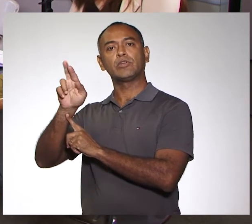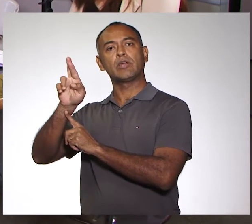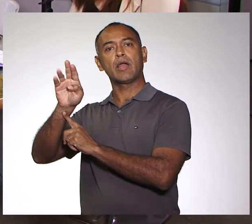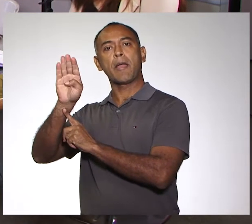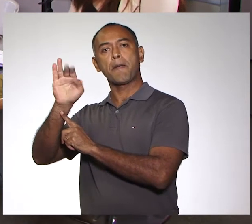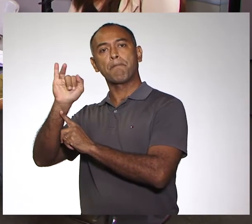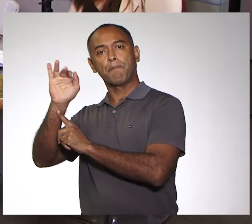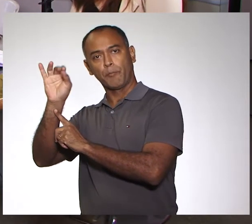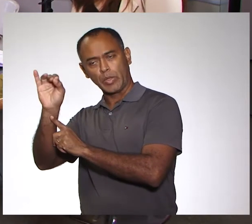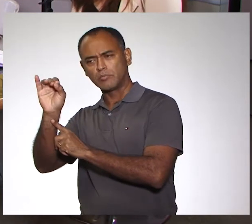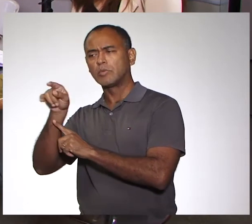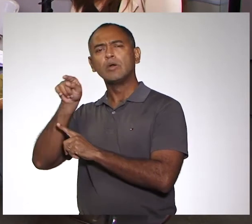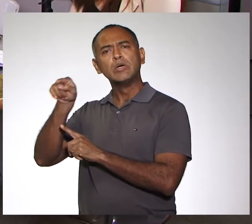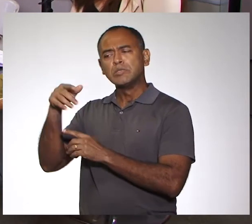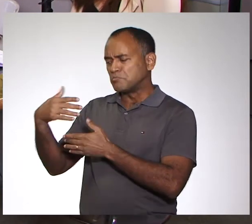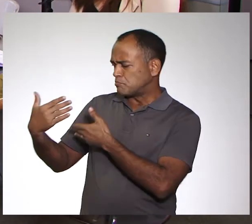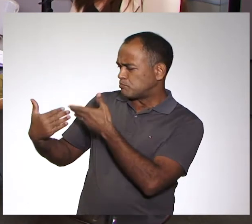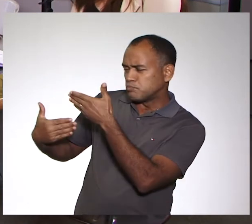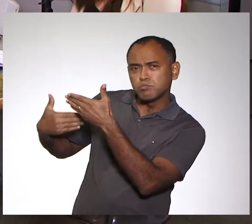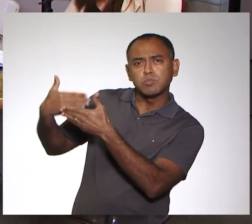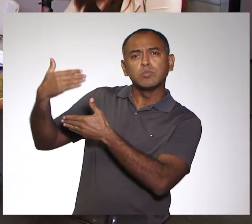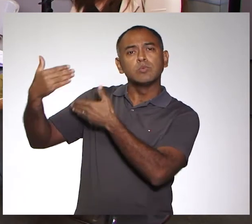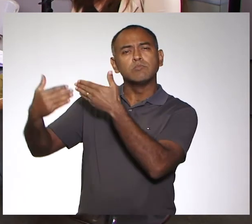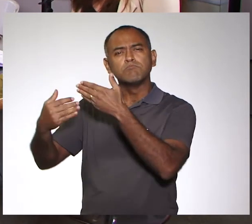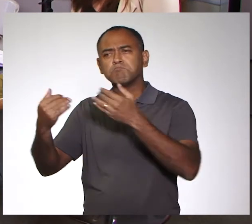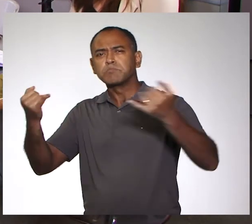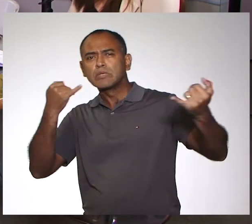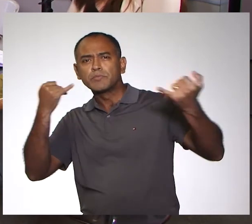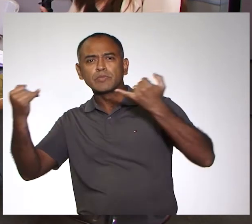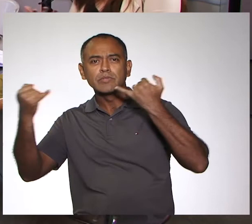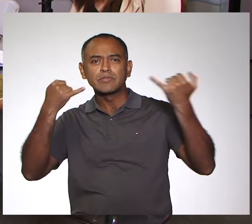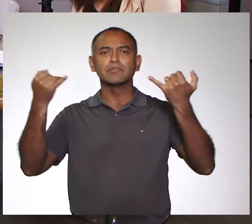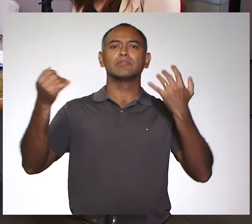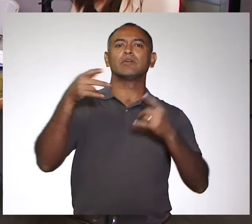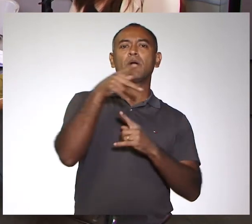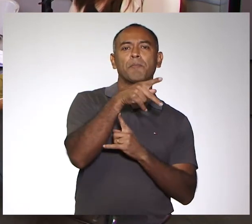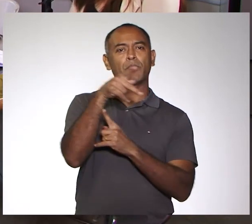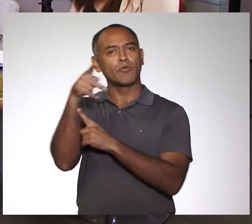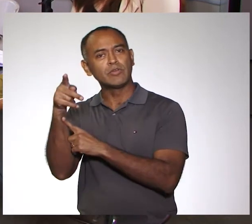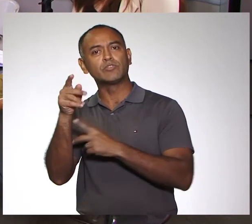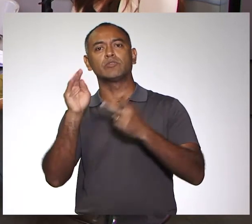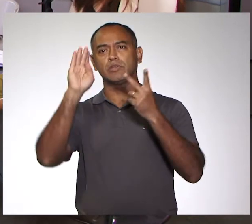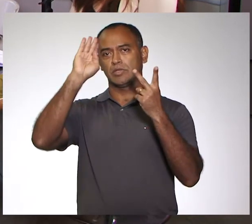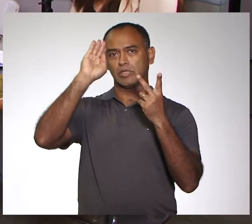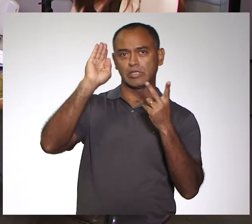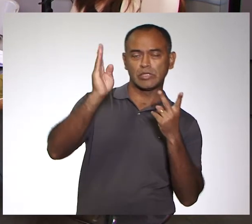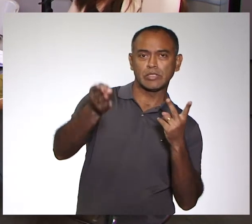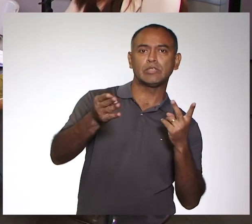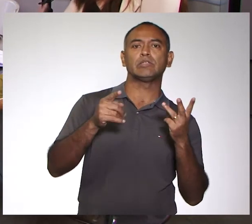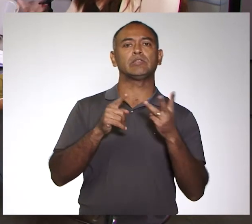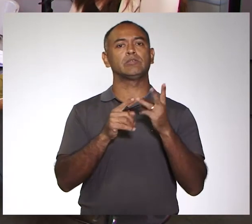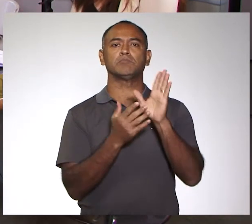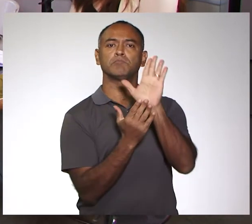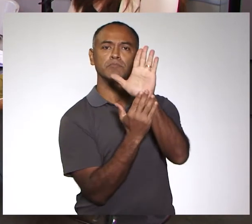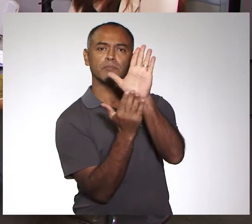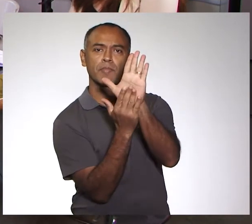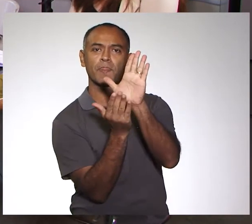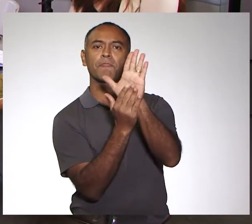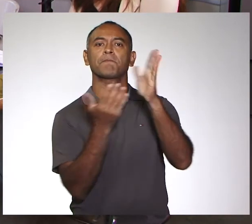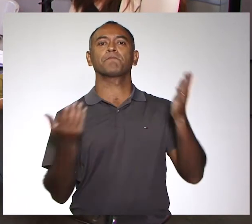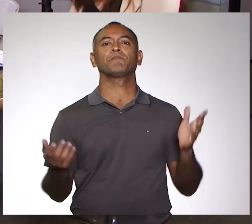Essa página ainda em construção, tem muitas informações, tem lá os professores, as linhas explicando, uma